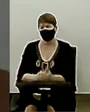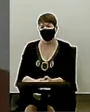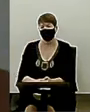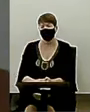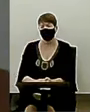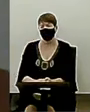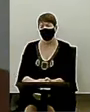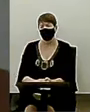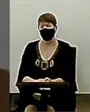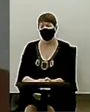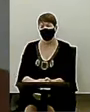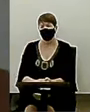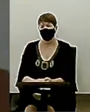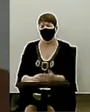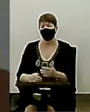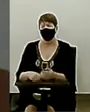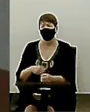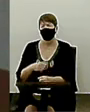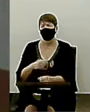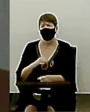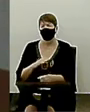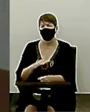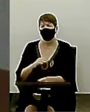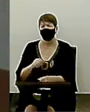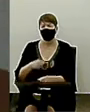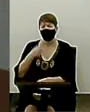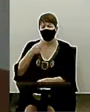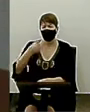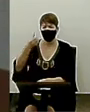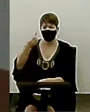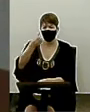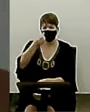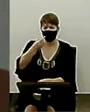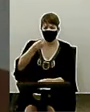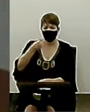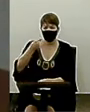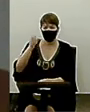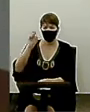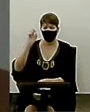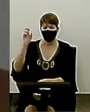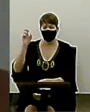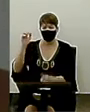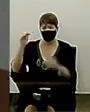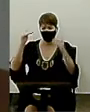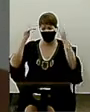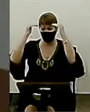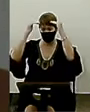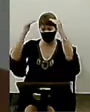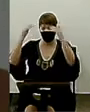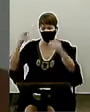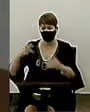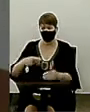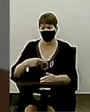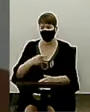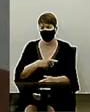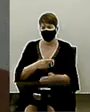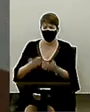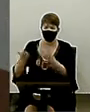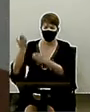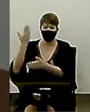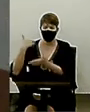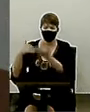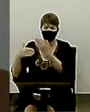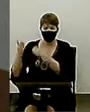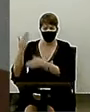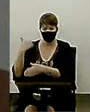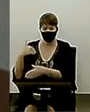Quando, em 1995, o nosso presbitério resolveu honrar pastores antigos, eu entrei com um documento pedindo uma